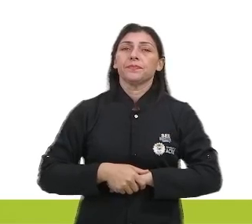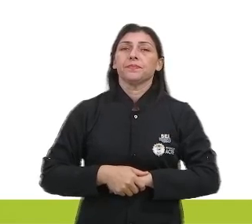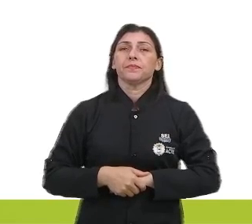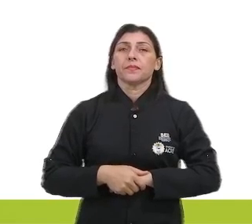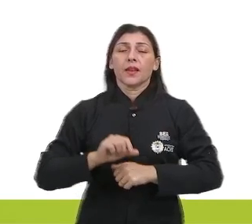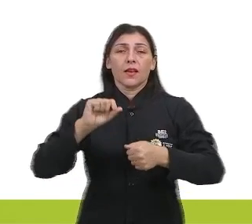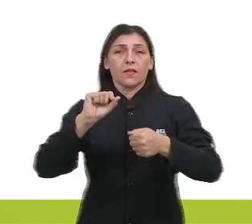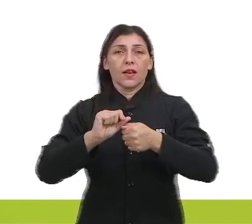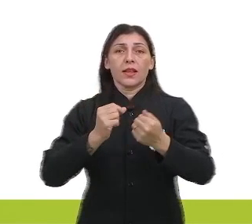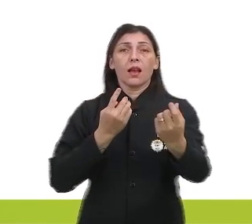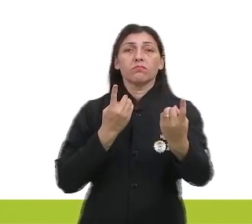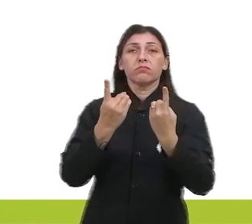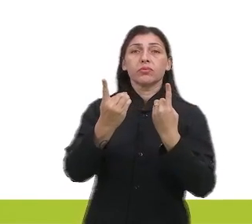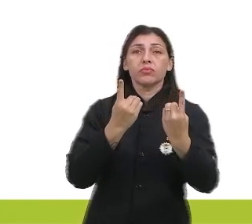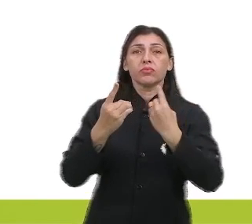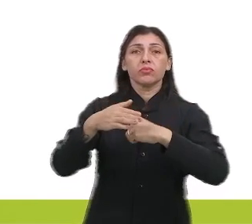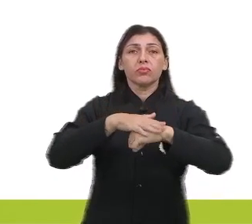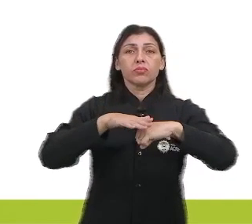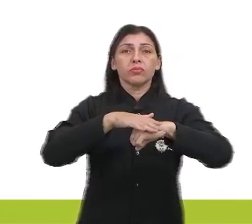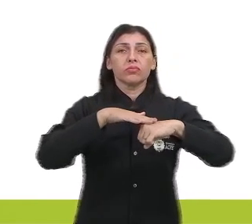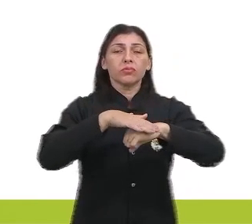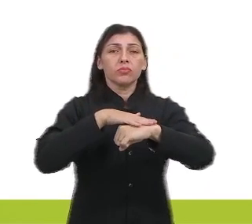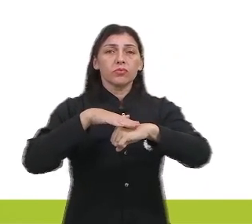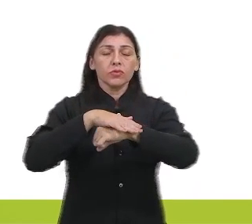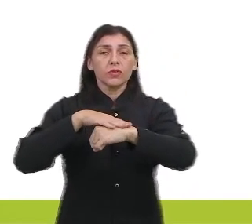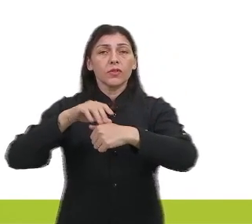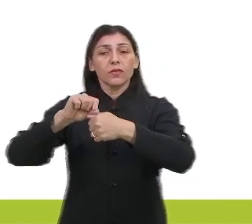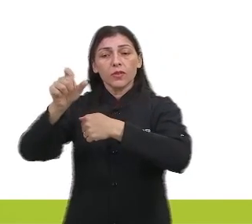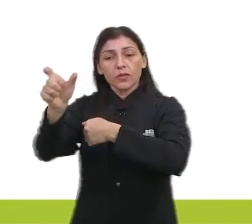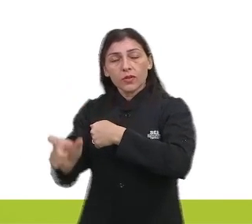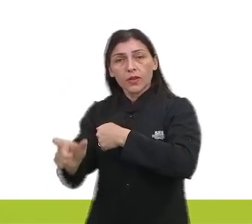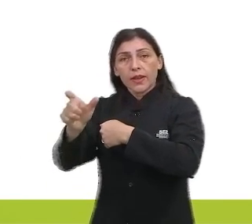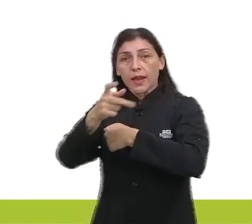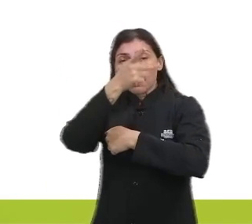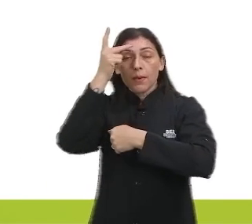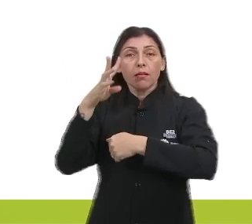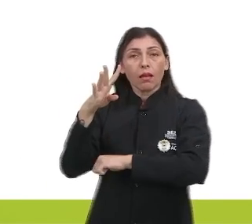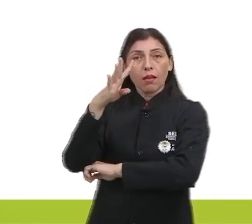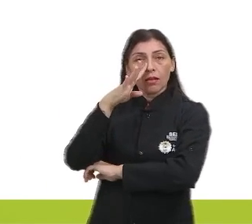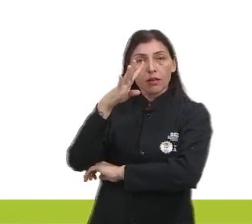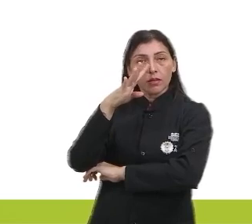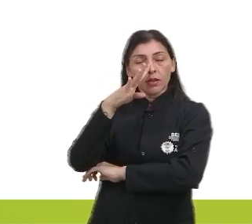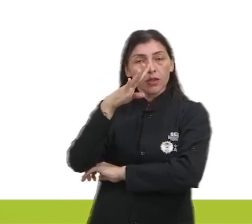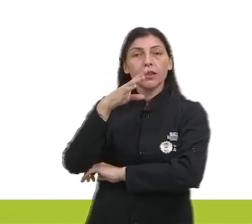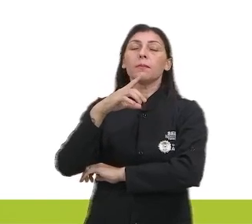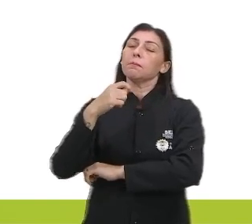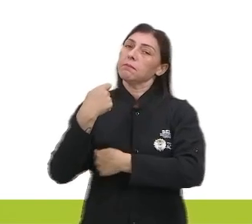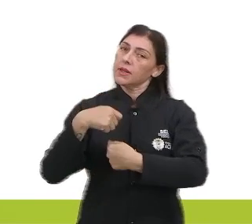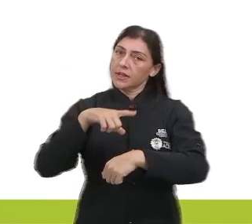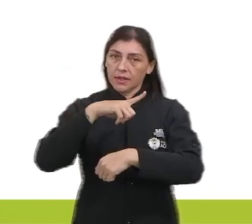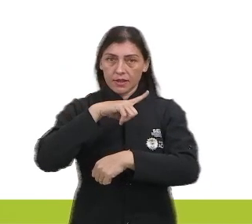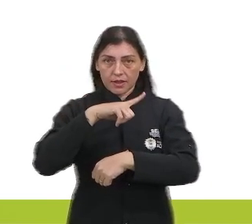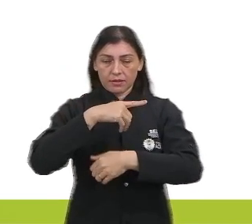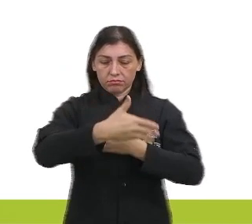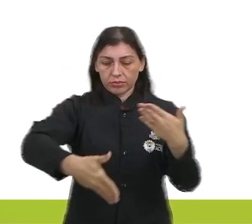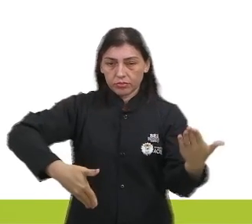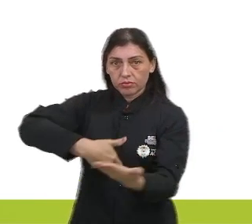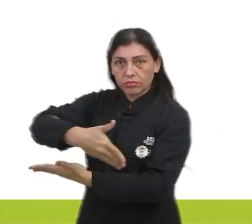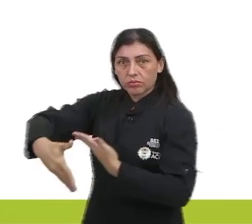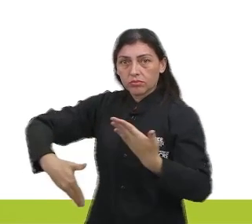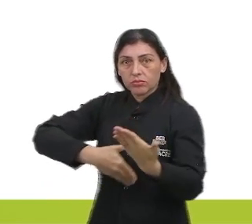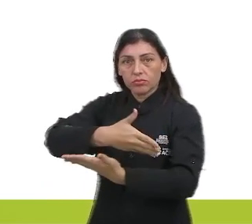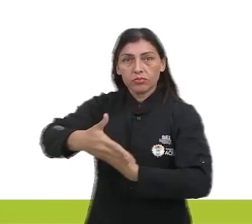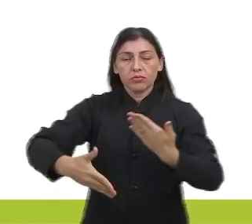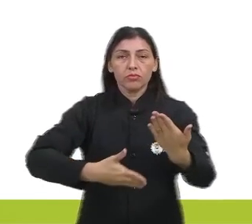Promover o diálogo, né? Entre realizador e o público, né? Tem que ter esse diálogo entre